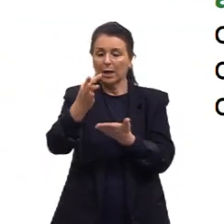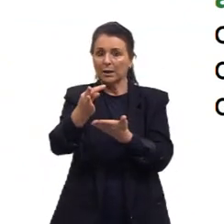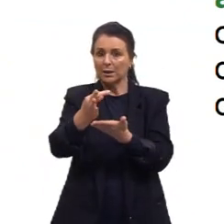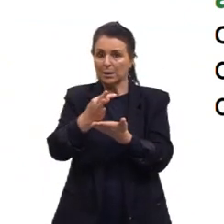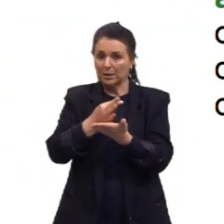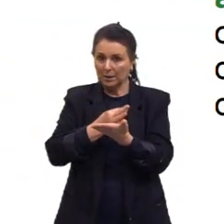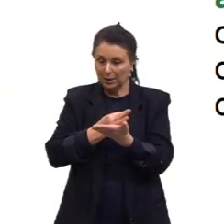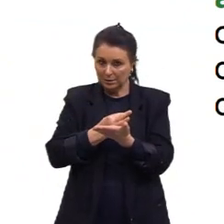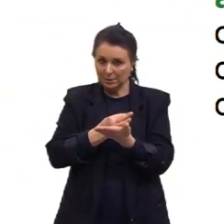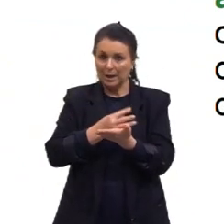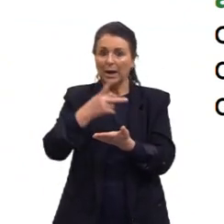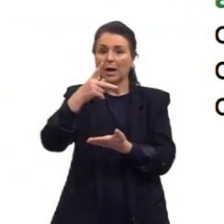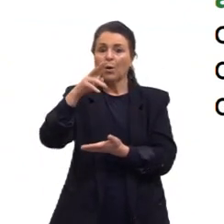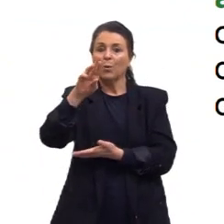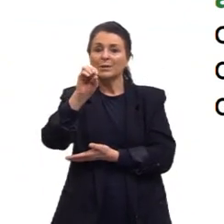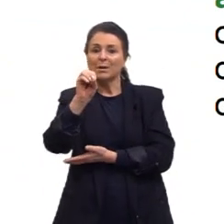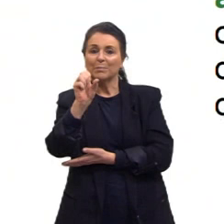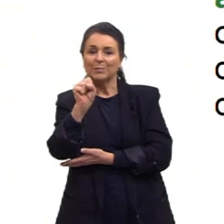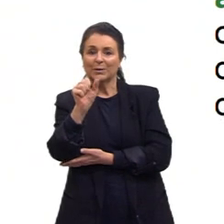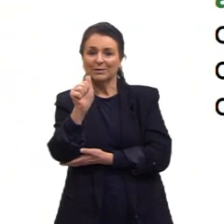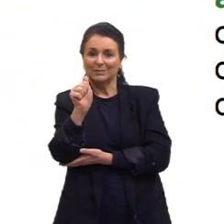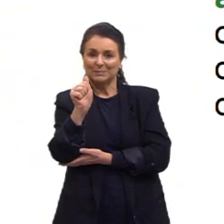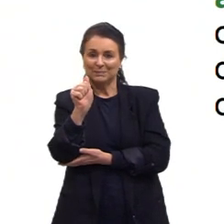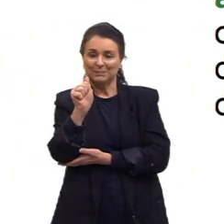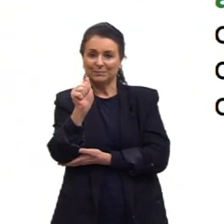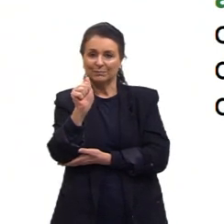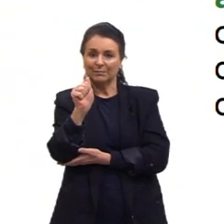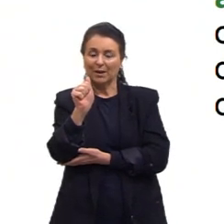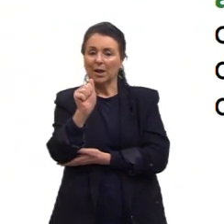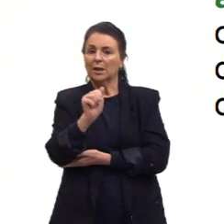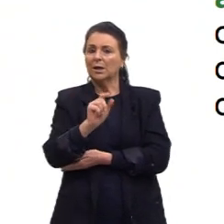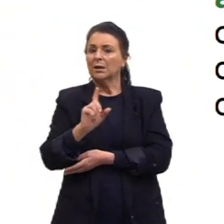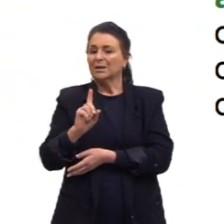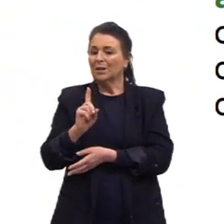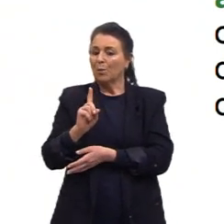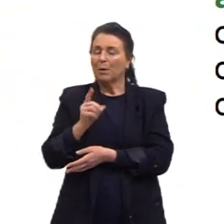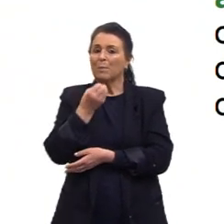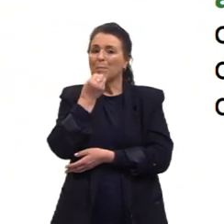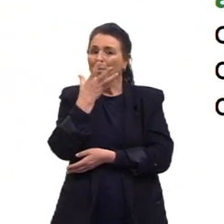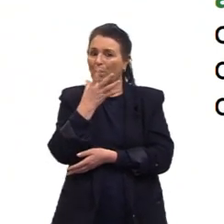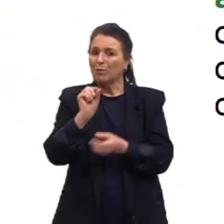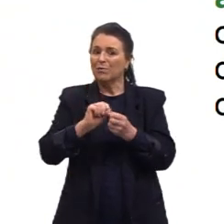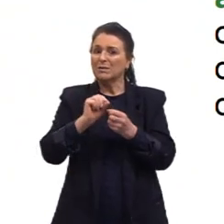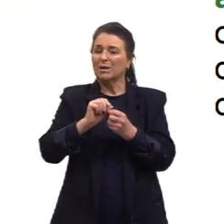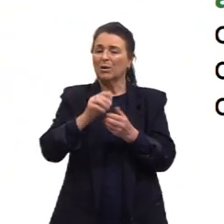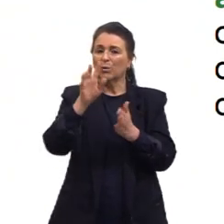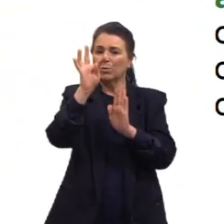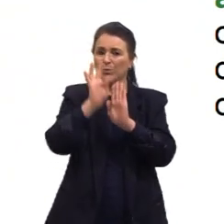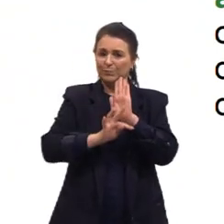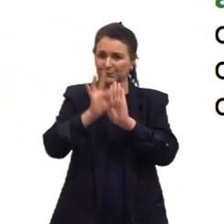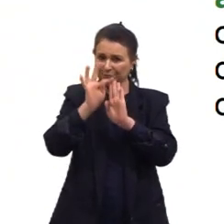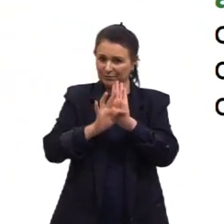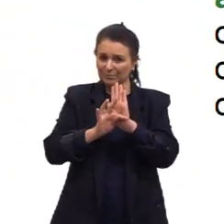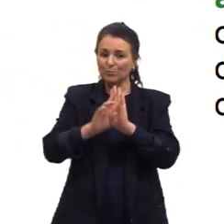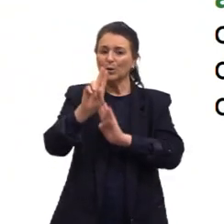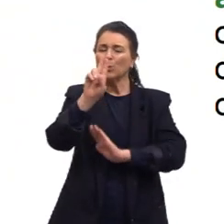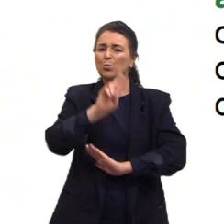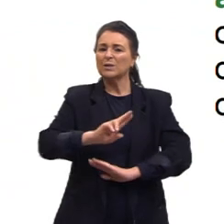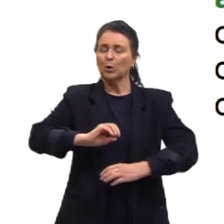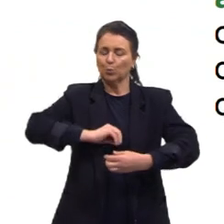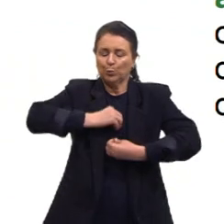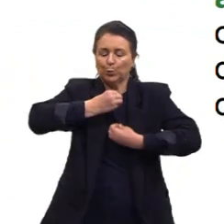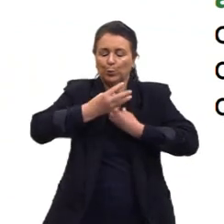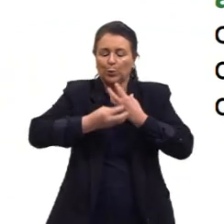redigidos em prosa, ou seja, não é aconselhável se redigir um texto jornalístico em forma de poesia.